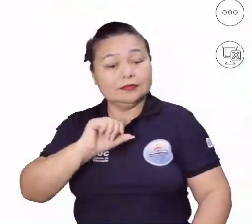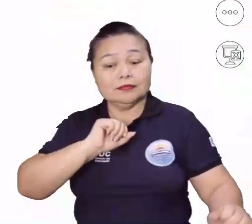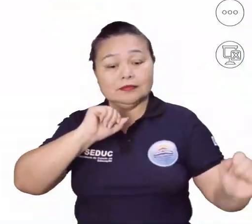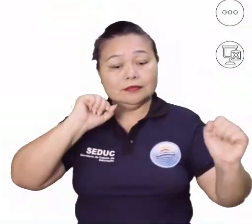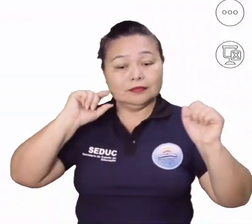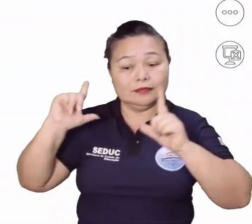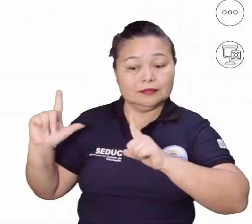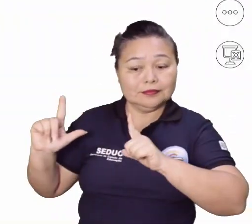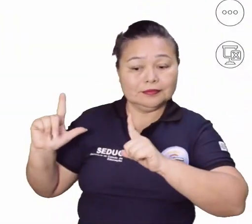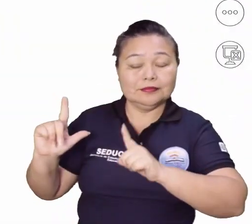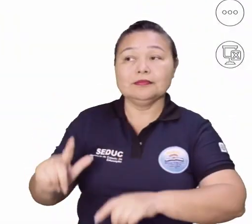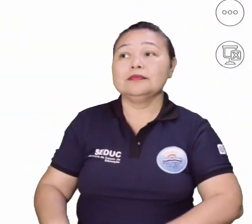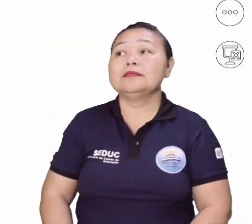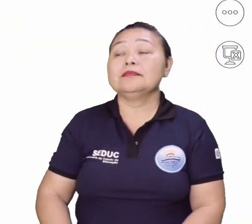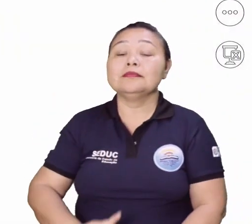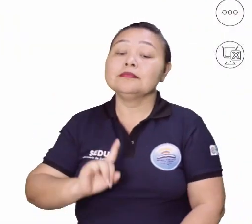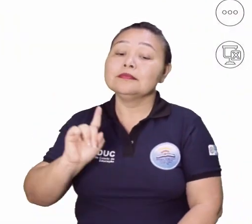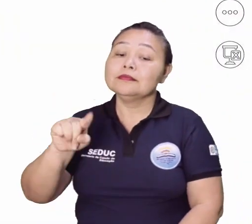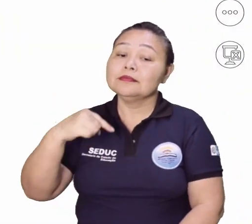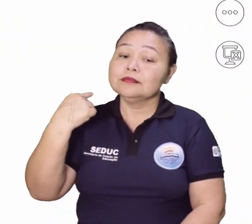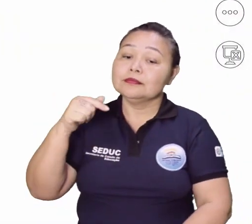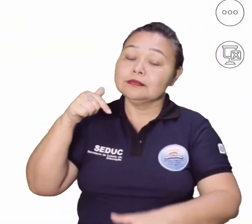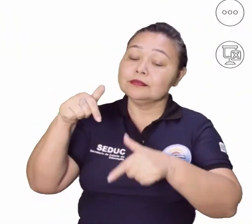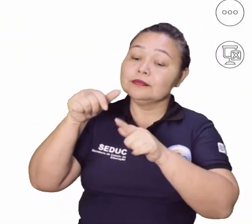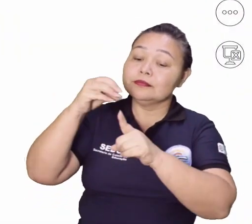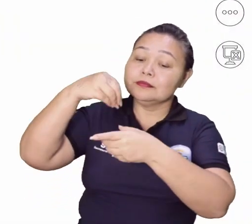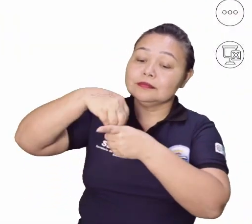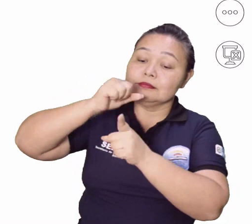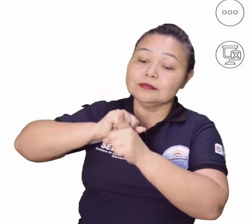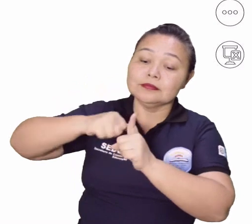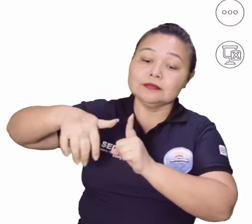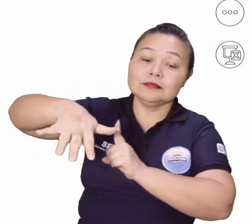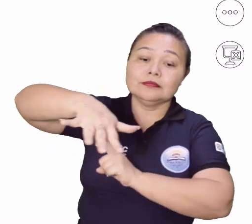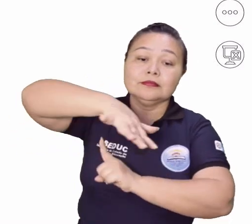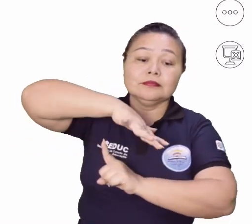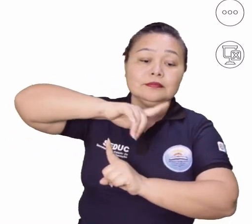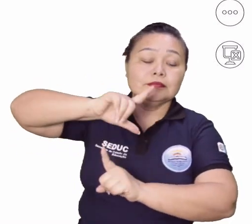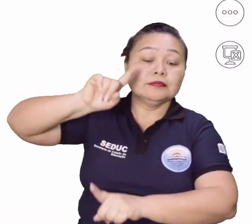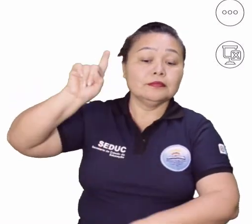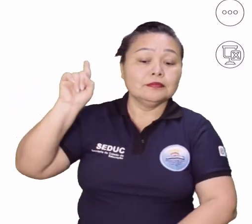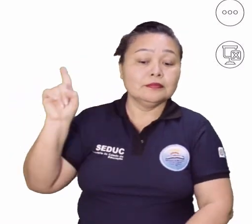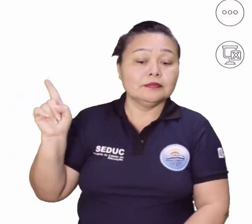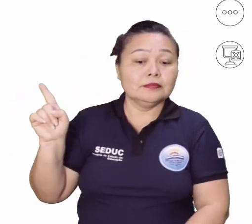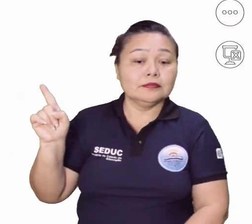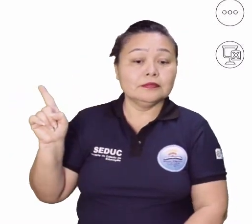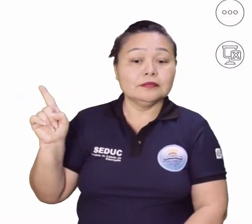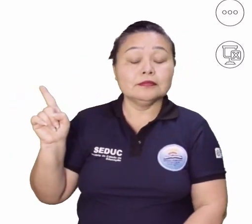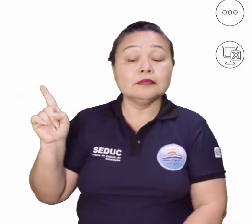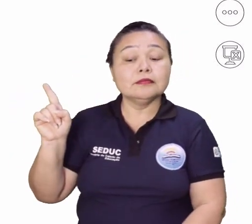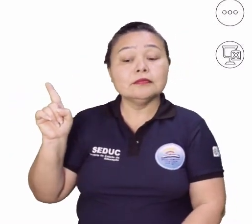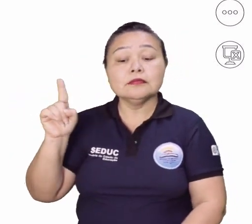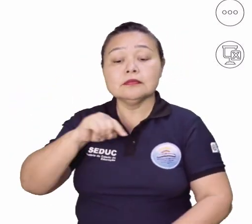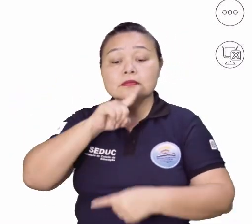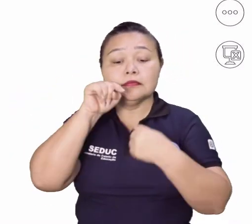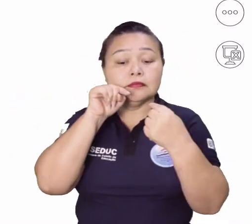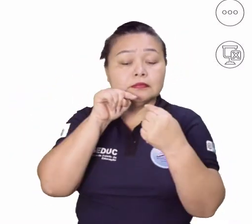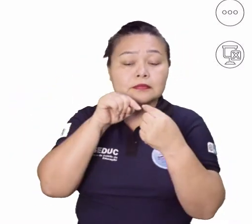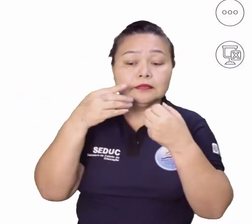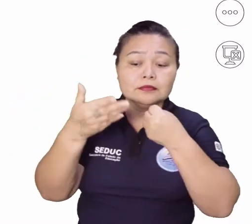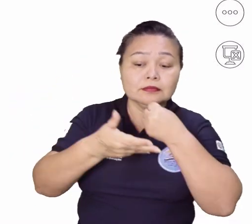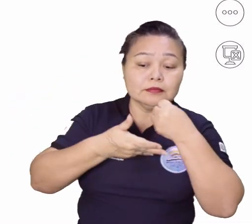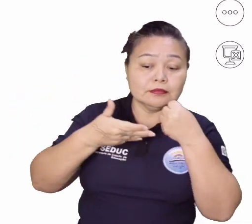slide. Nós falamos sobre trabalho na sociedade, né? E aí a gente falou dos objetivos